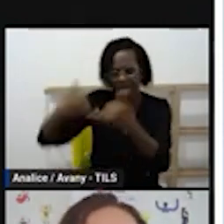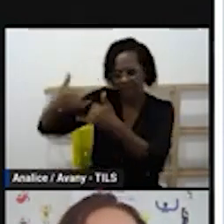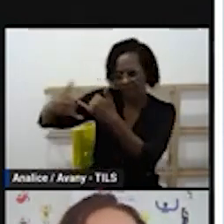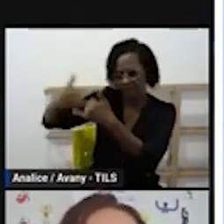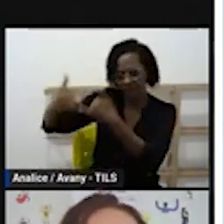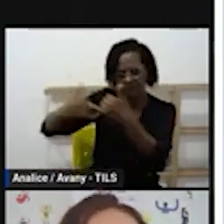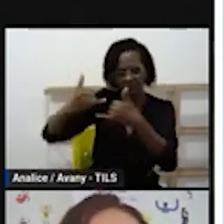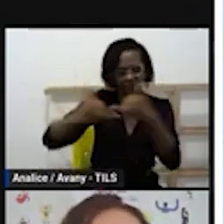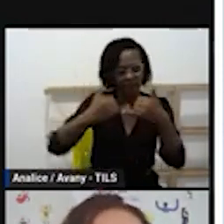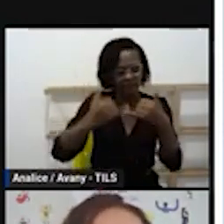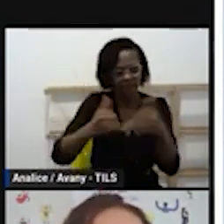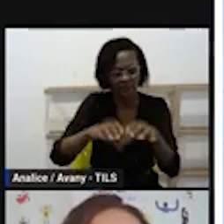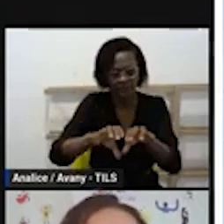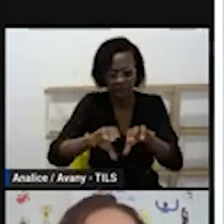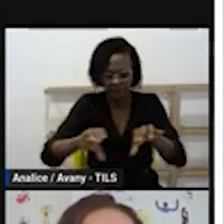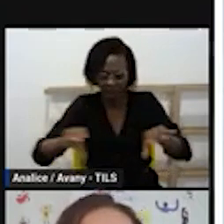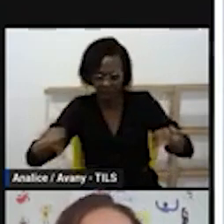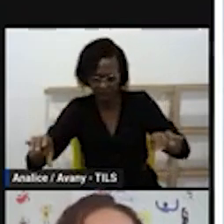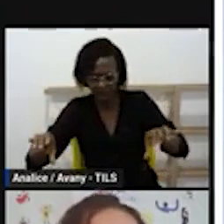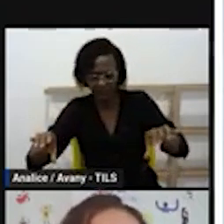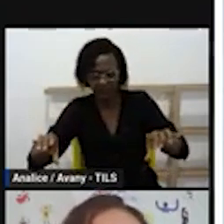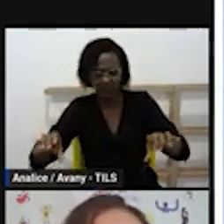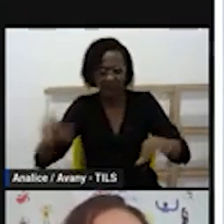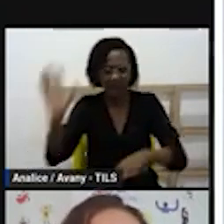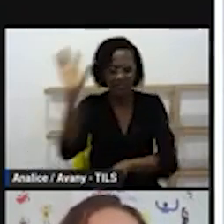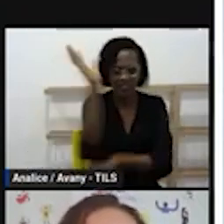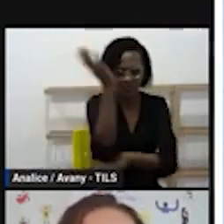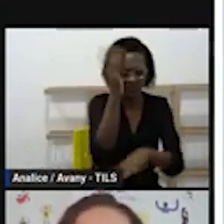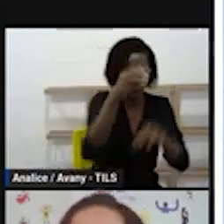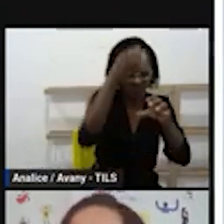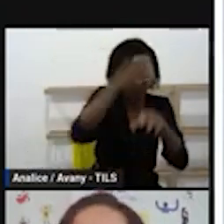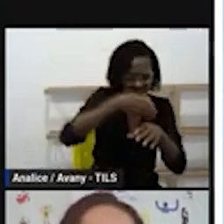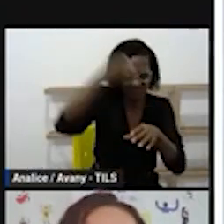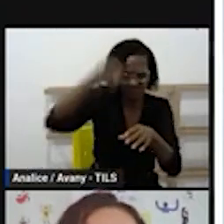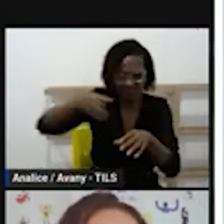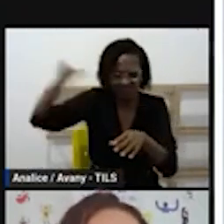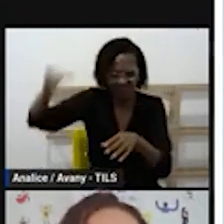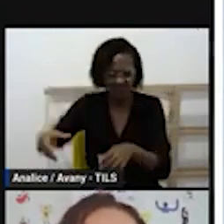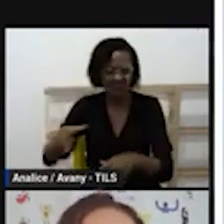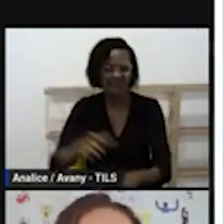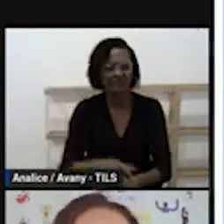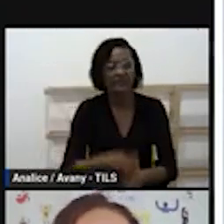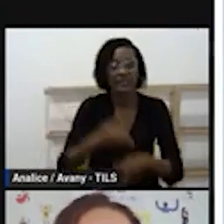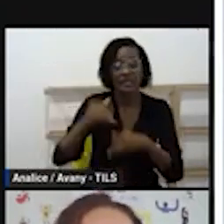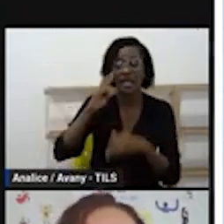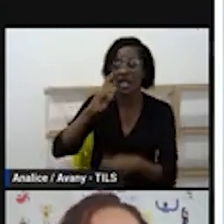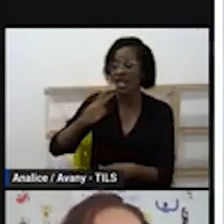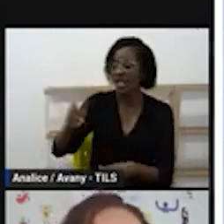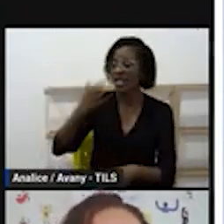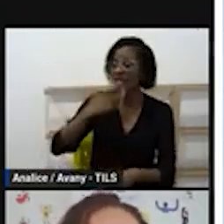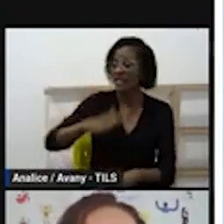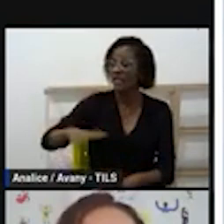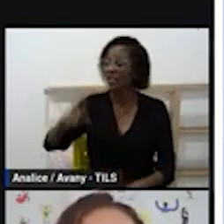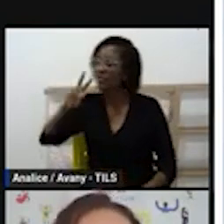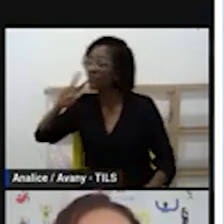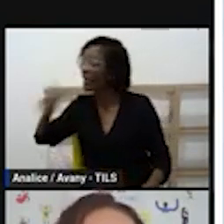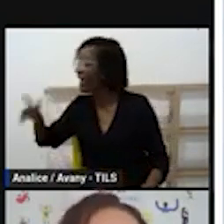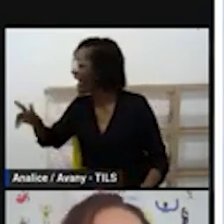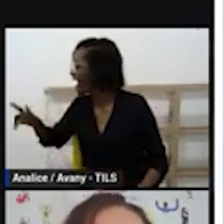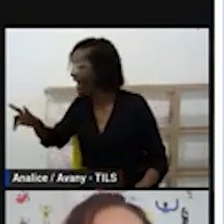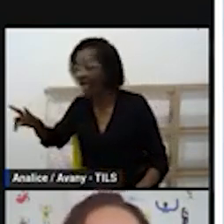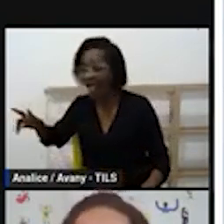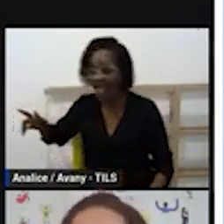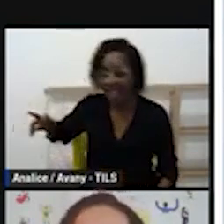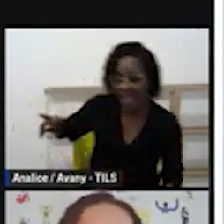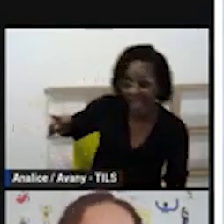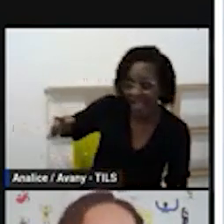aquelas madeirinhas de macinaria que eu pedia muito e colocava levava para a escola então quando as crianças chegavam eles escolhiam qual mesa que ia sentar com o material que estava